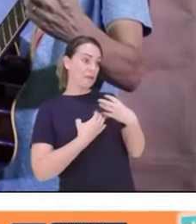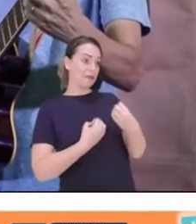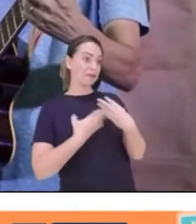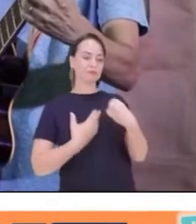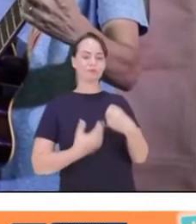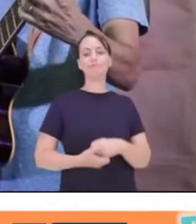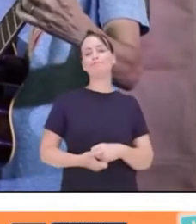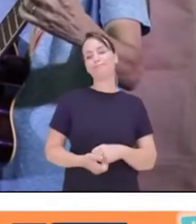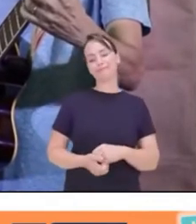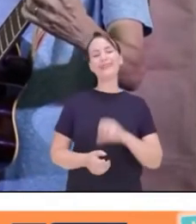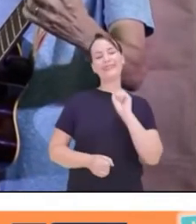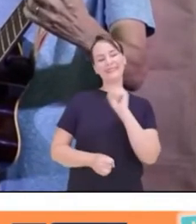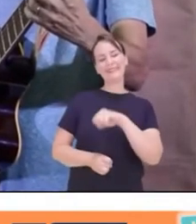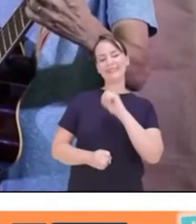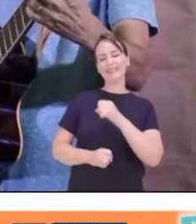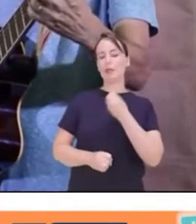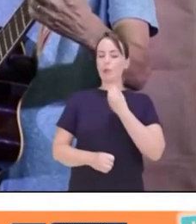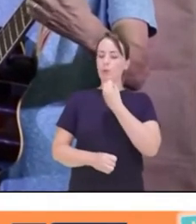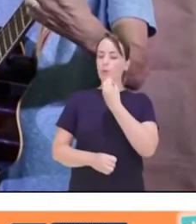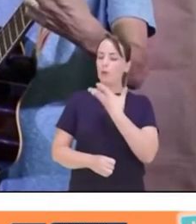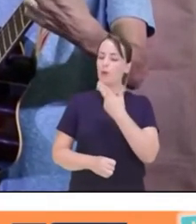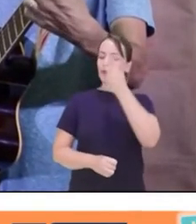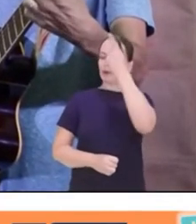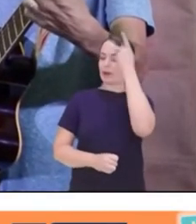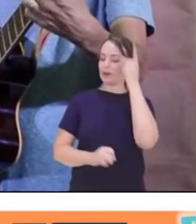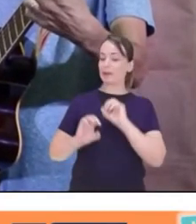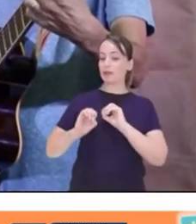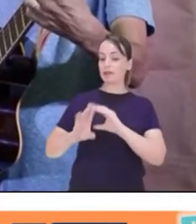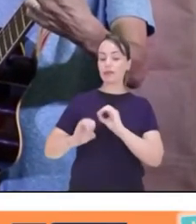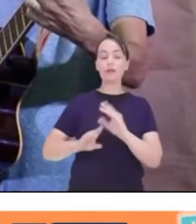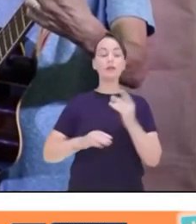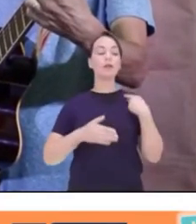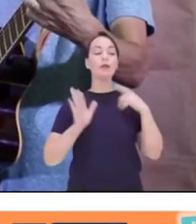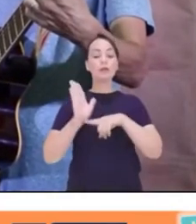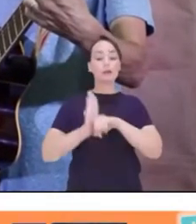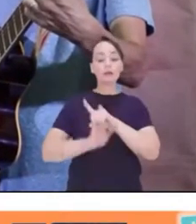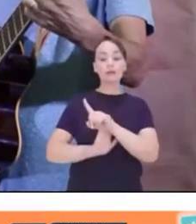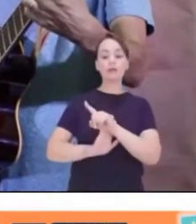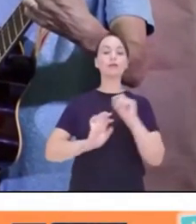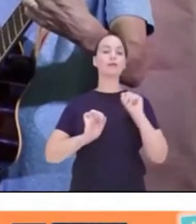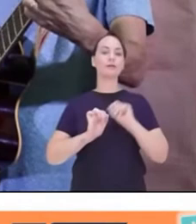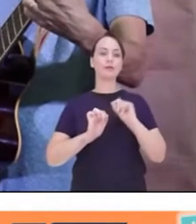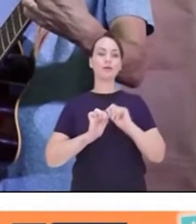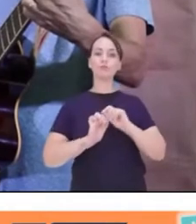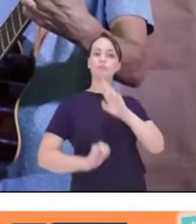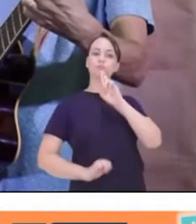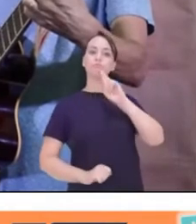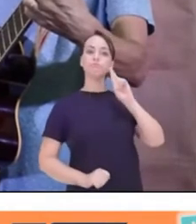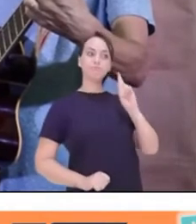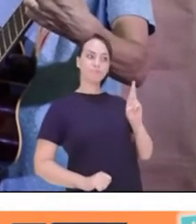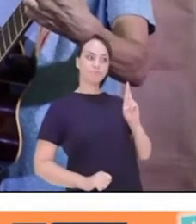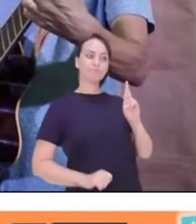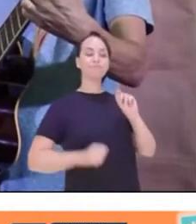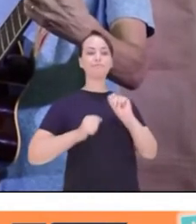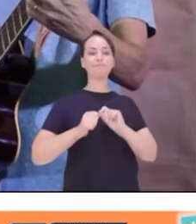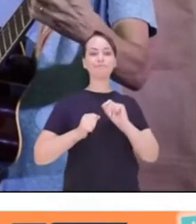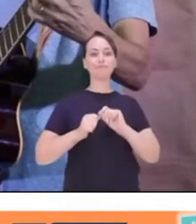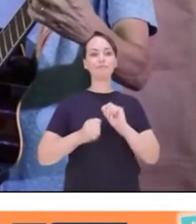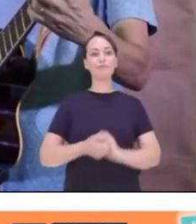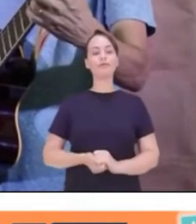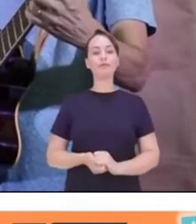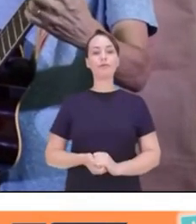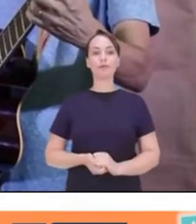Manuela muito boazinha ensinou. Enquanto ela ia perguntando, ele ia respondendo e fazendo.